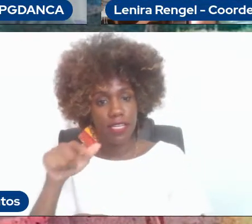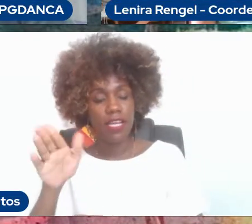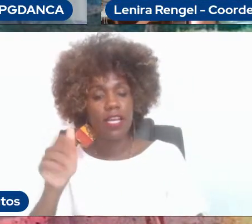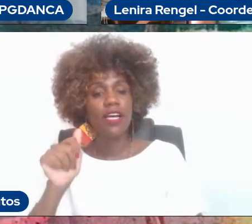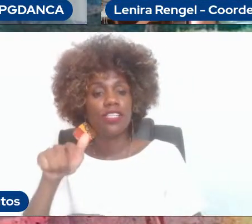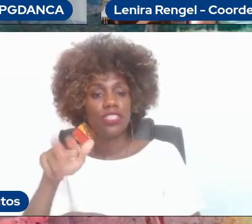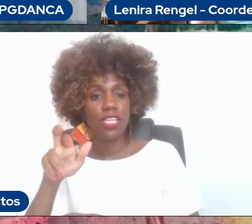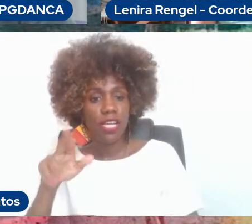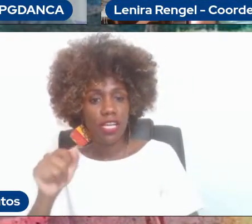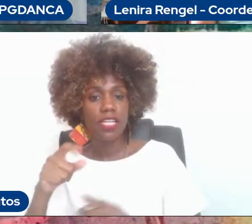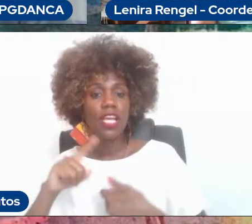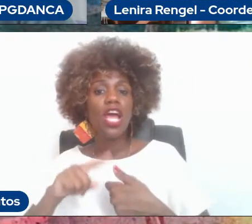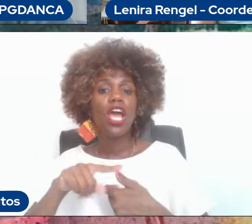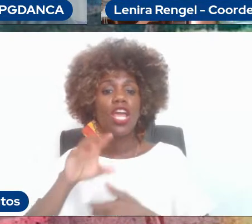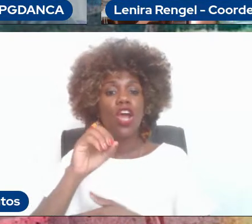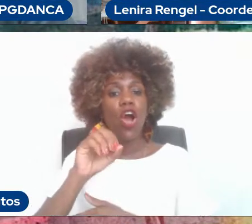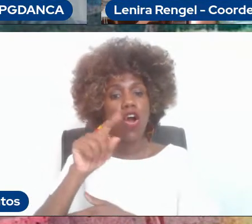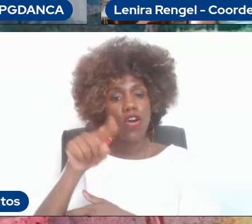Sorzano.